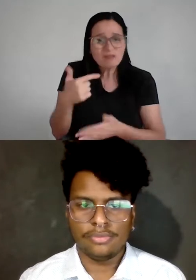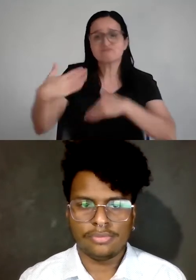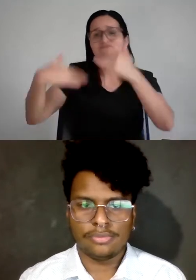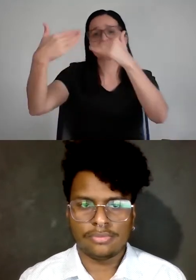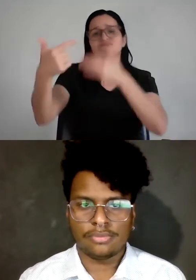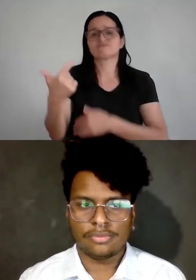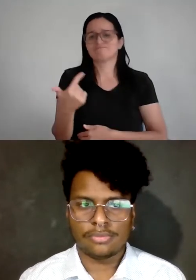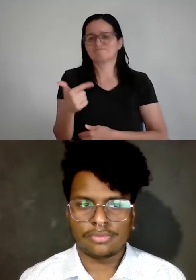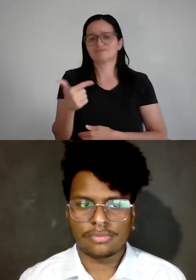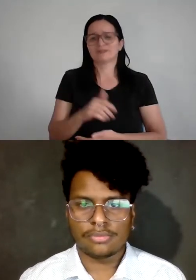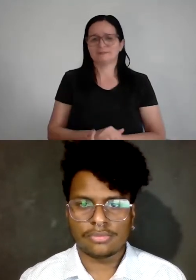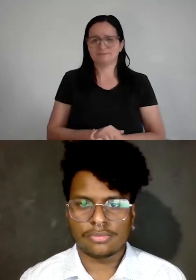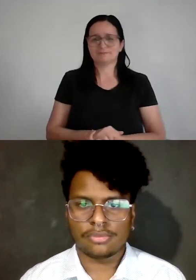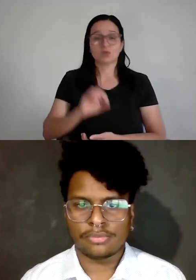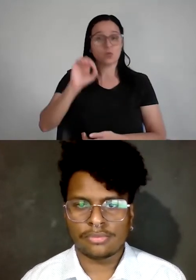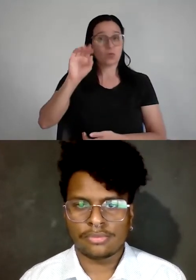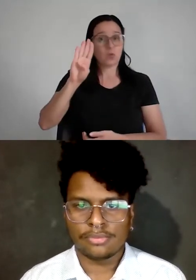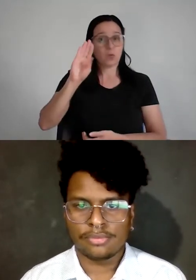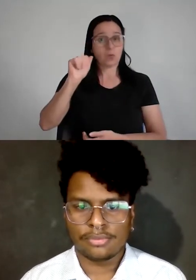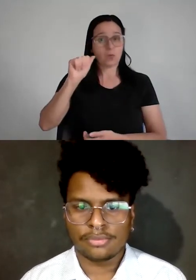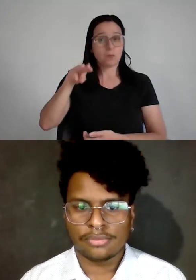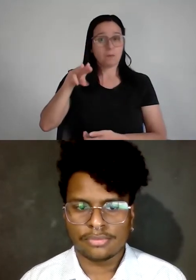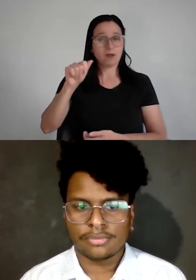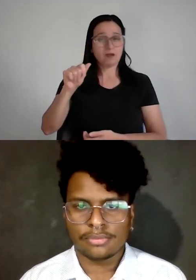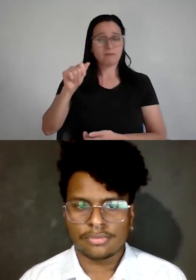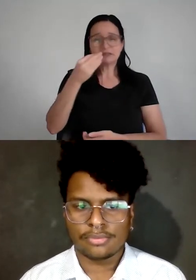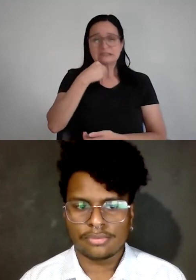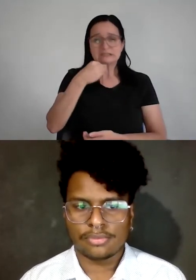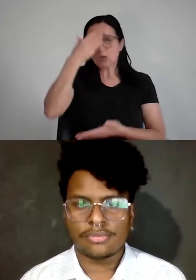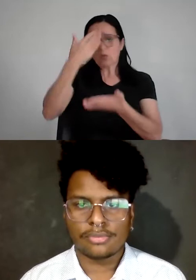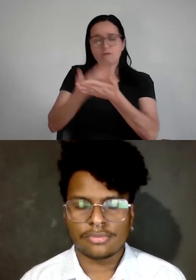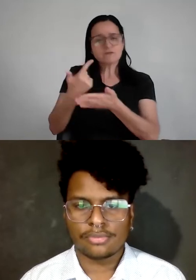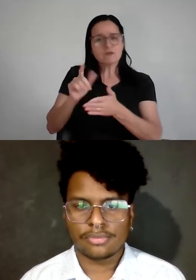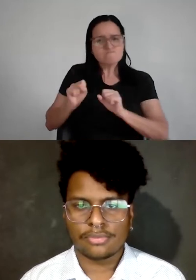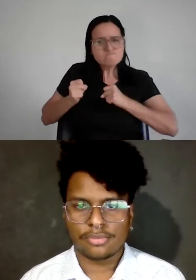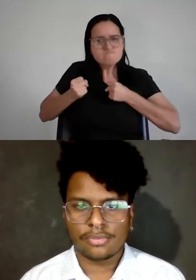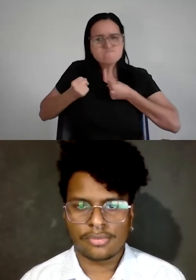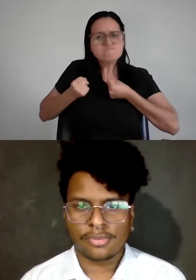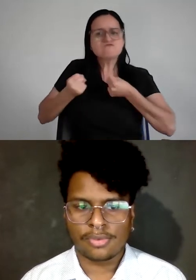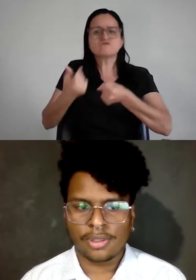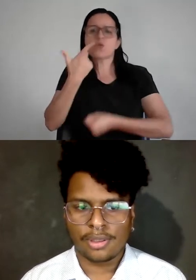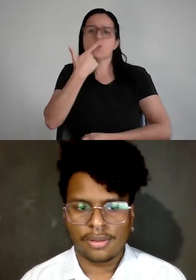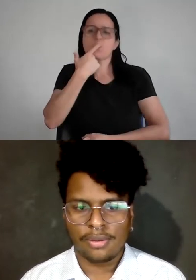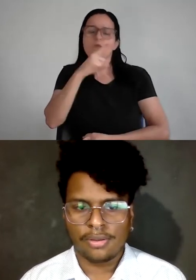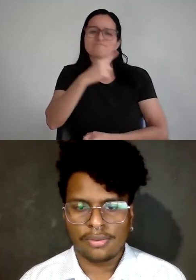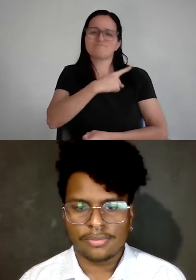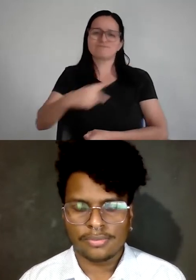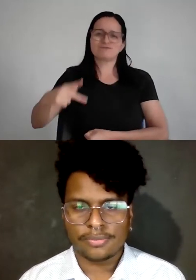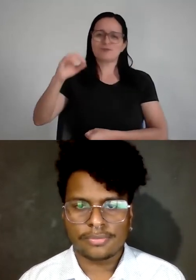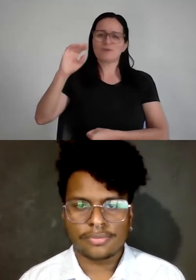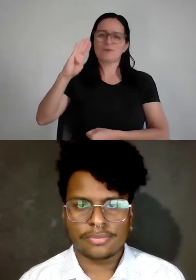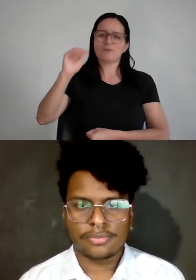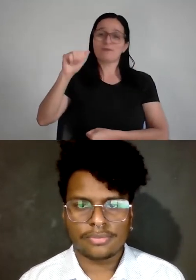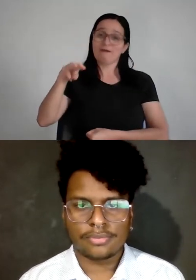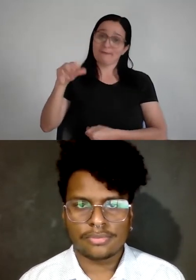O Obama tinha problemas de confiança, ele teve que se fortalecer para chegar e virar o Obama, né? Então, o que eu recomendo às pessoas é